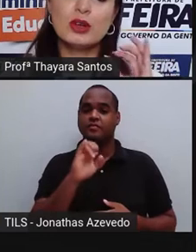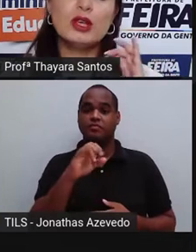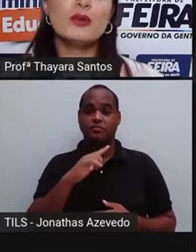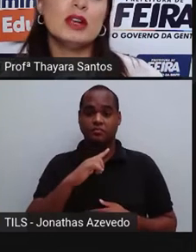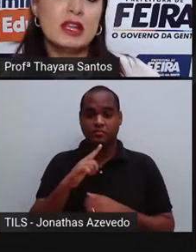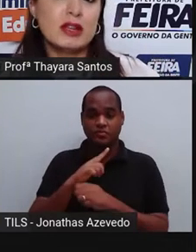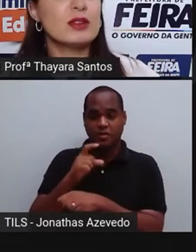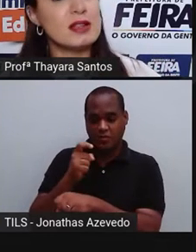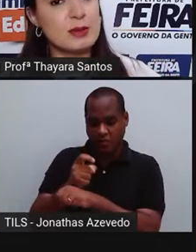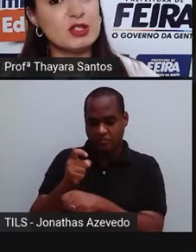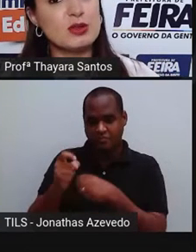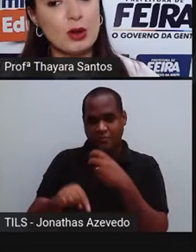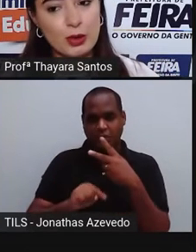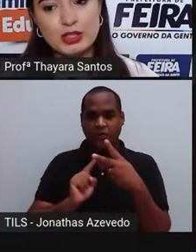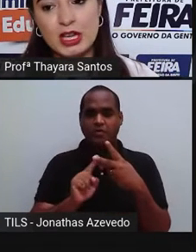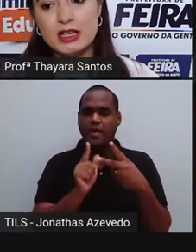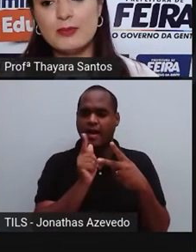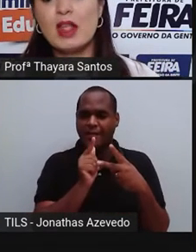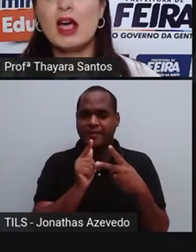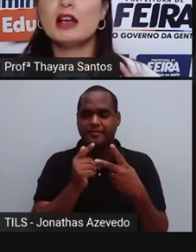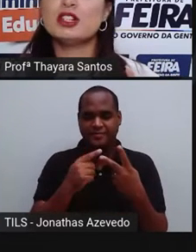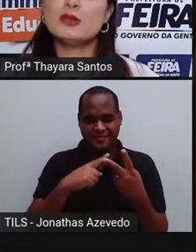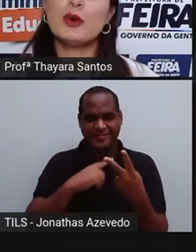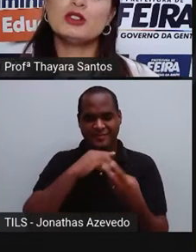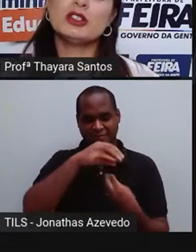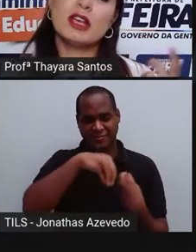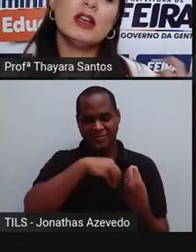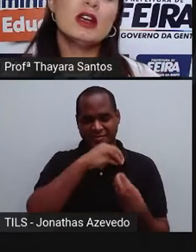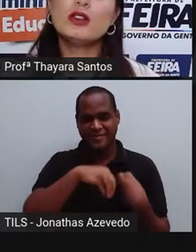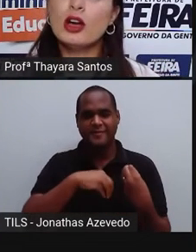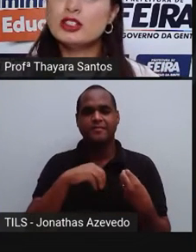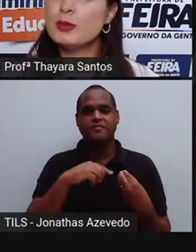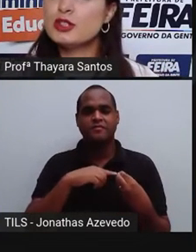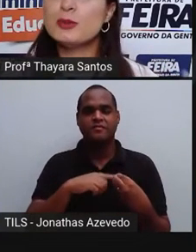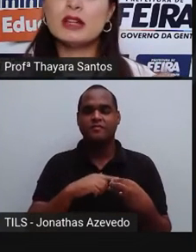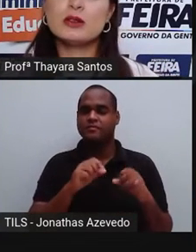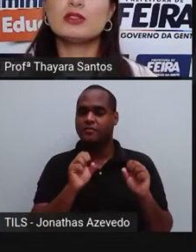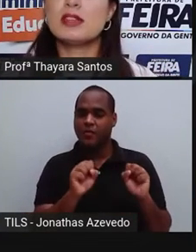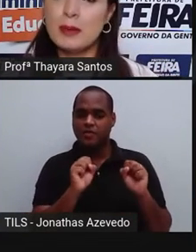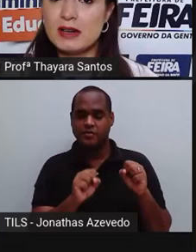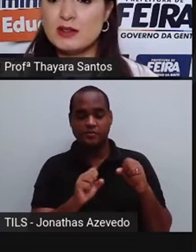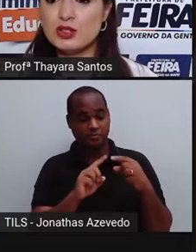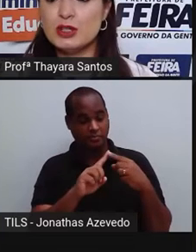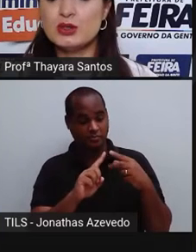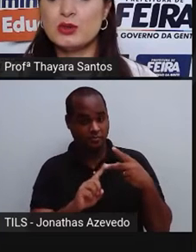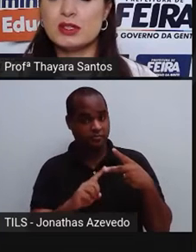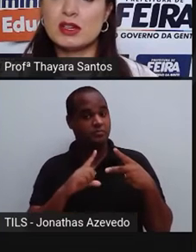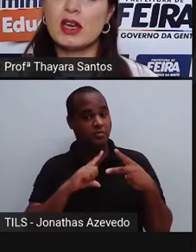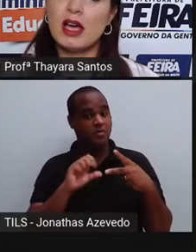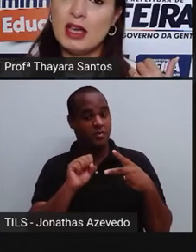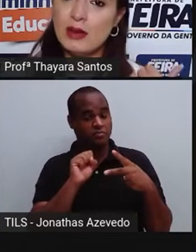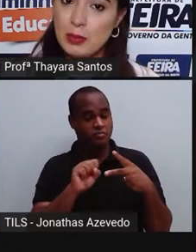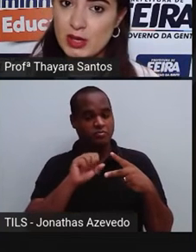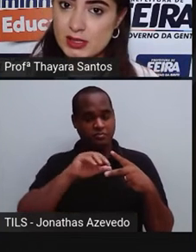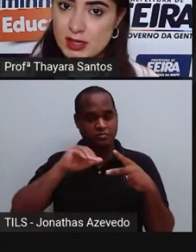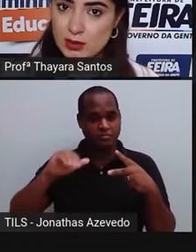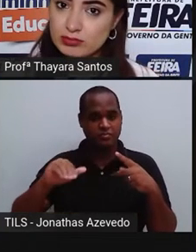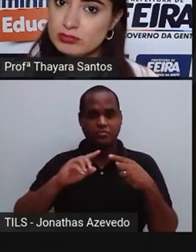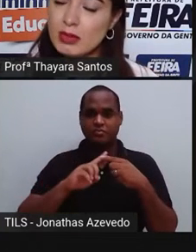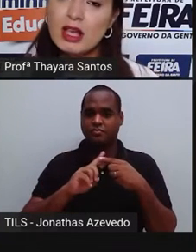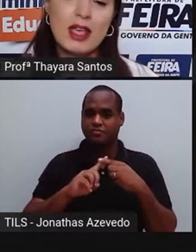sólido e um líquido nessa mistura homogênea, a gente pode ter dois tipos de métodos de separação de misturas. A